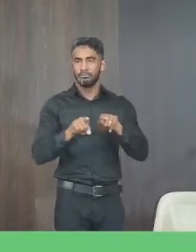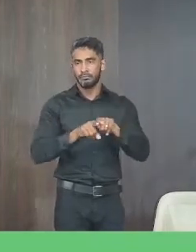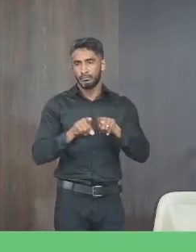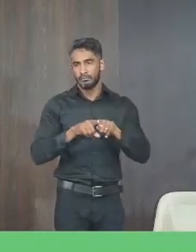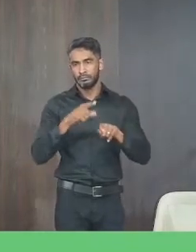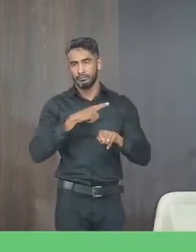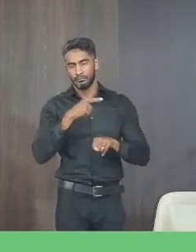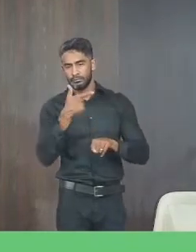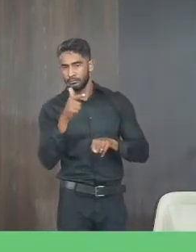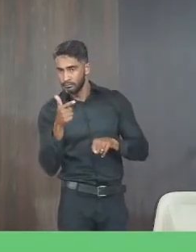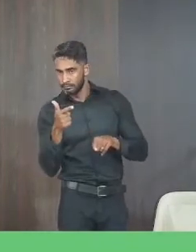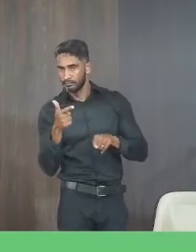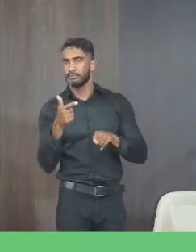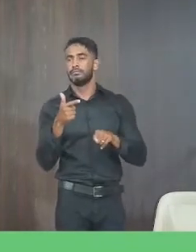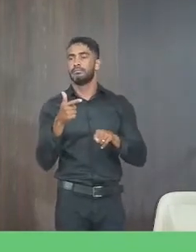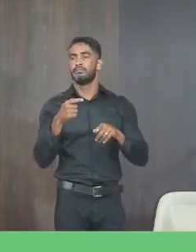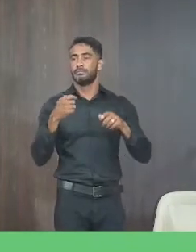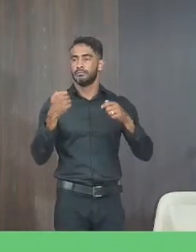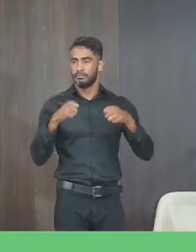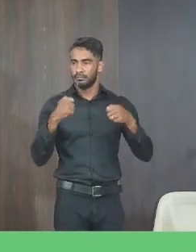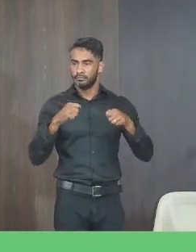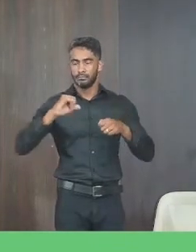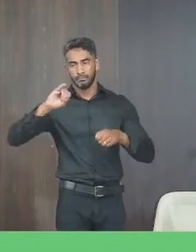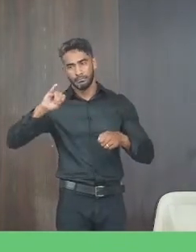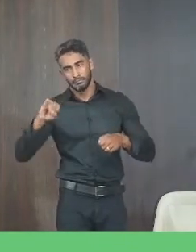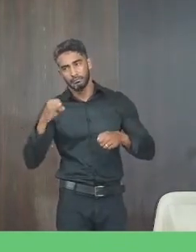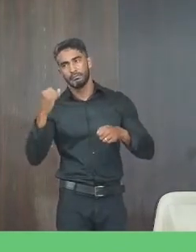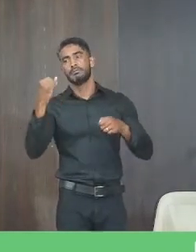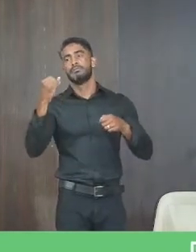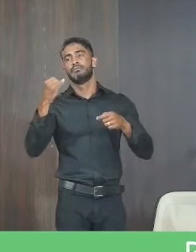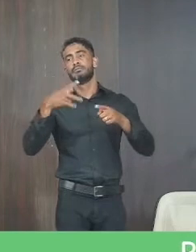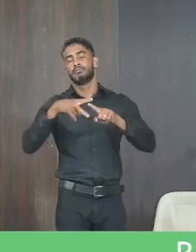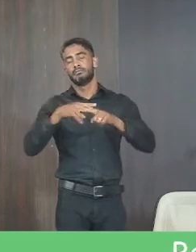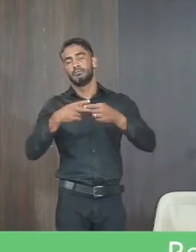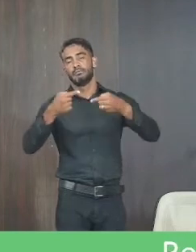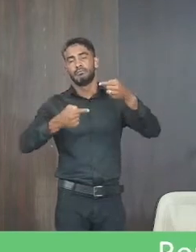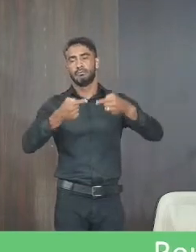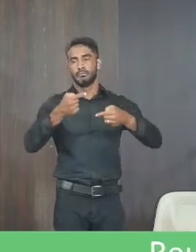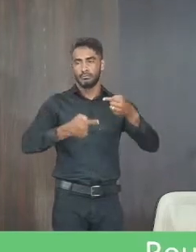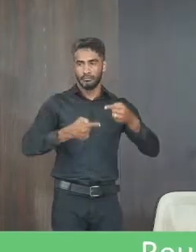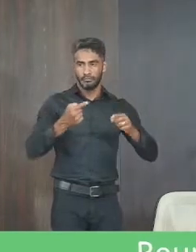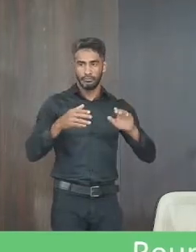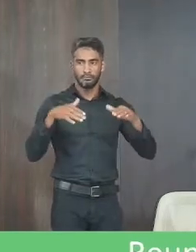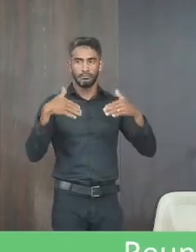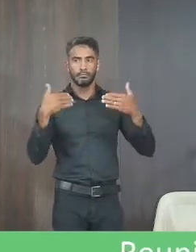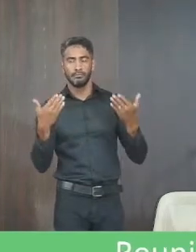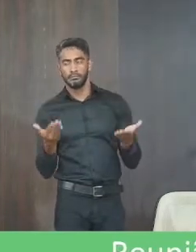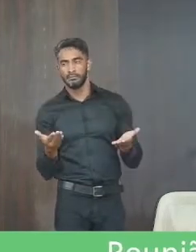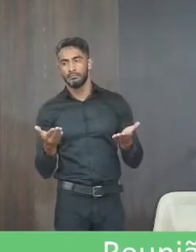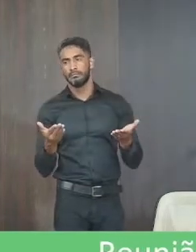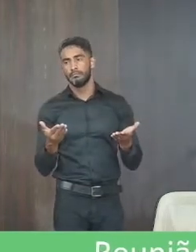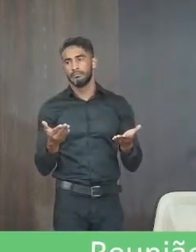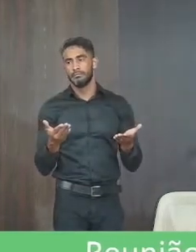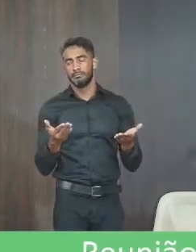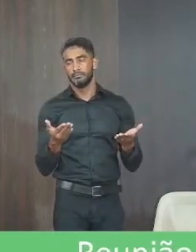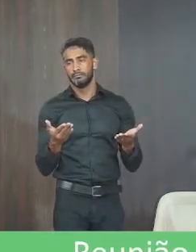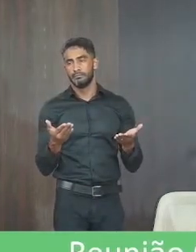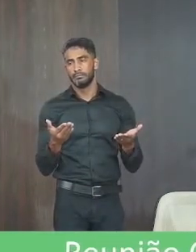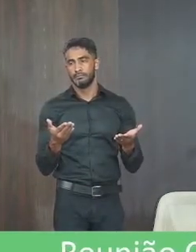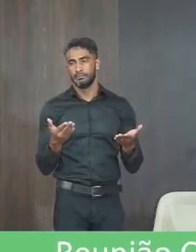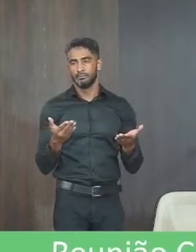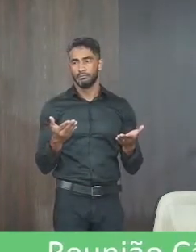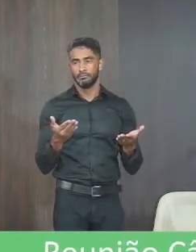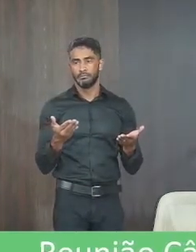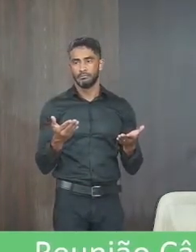não não tivesse sido tratado que a gente já aproveitasse o momento para discutir então nem nem